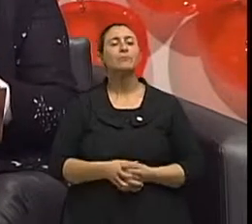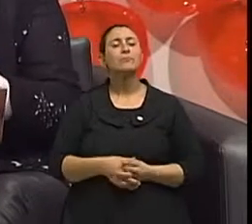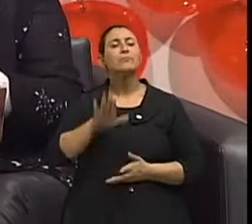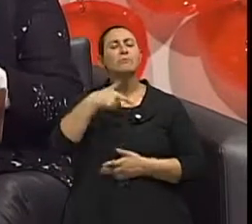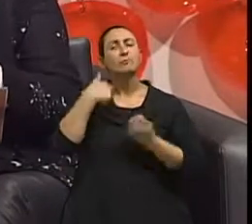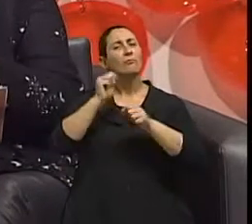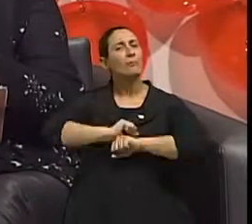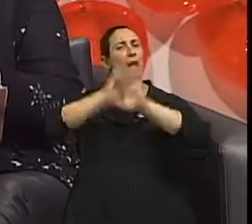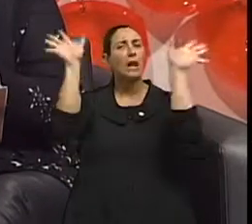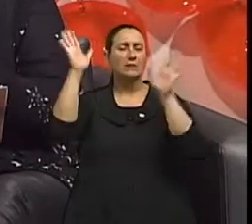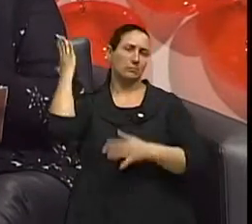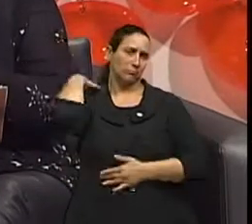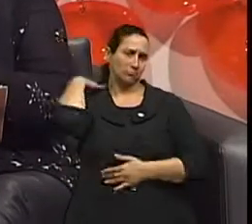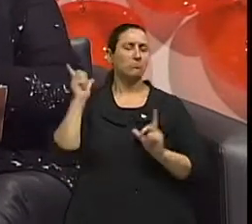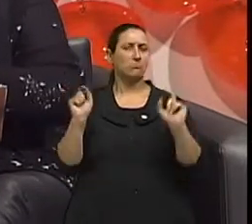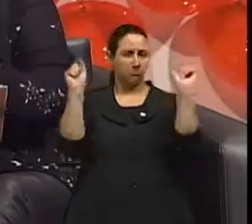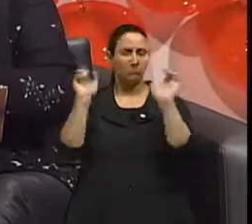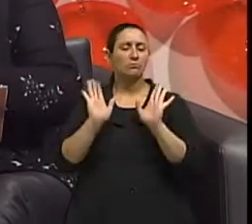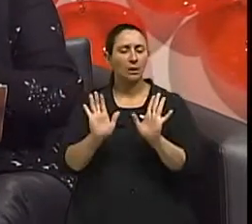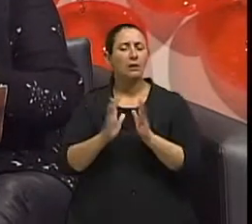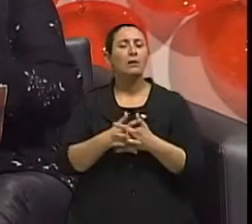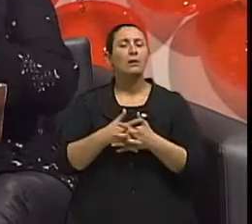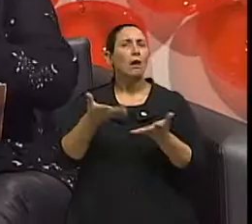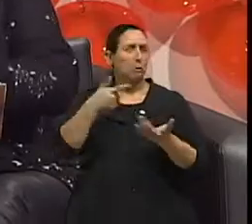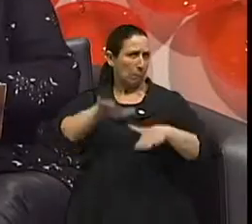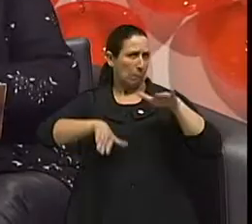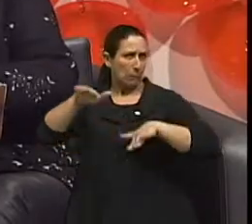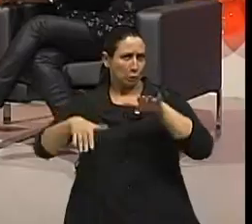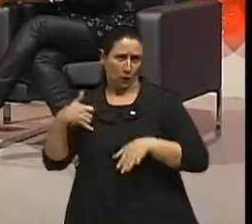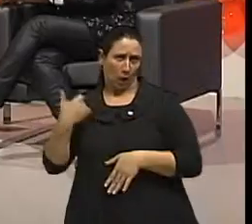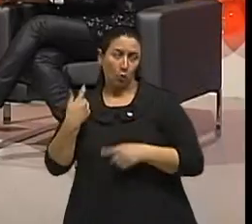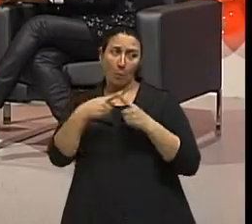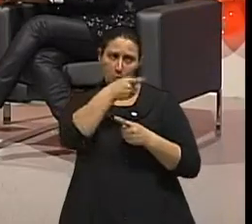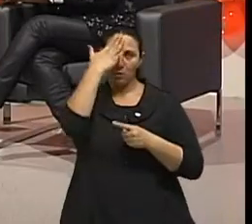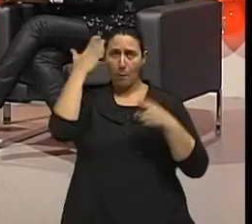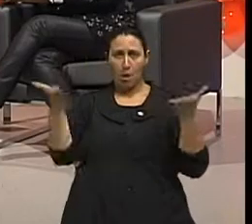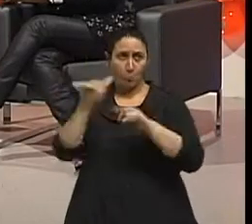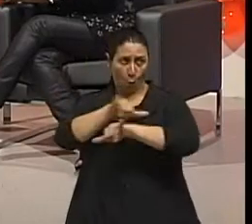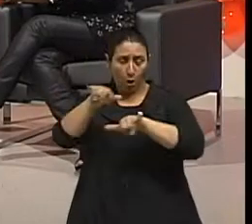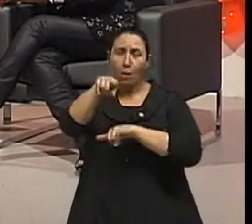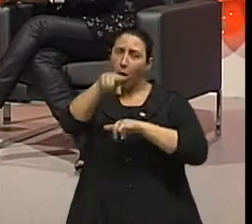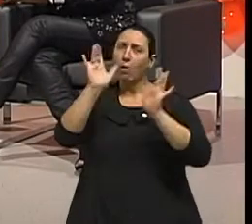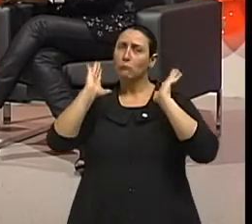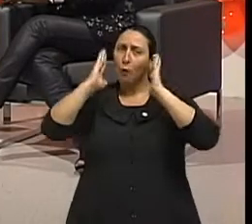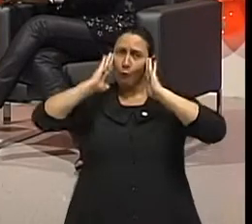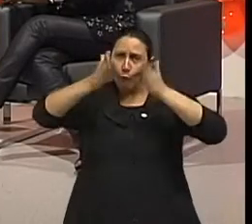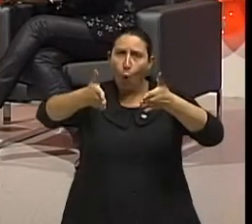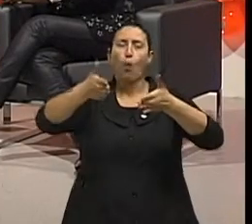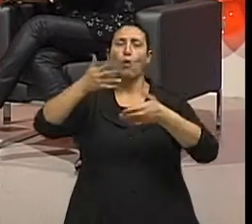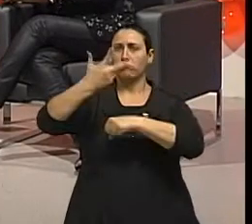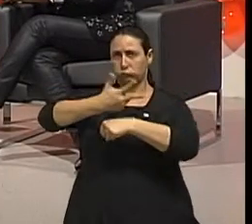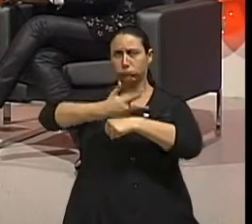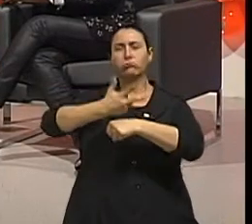um pouquinho. A incidência independe da idade, nós estamos num programa que a gente fala mais para a terceira idade, depois de 60 anos,